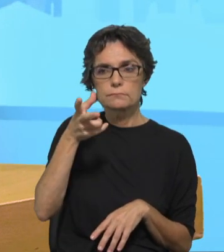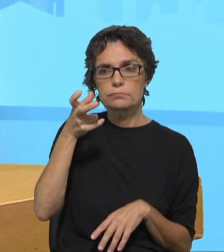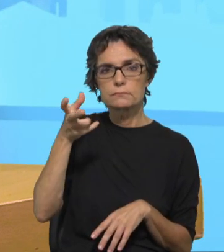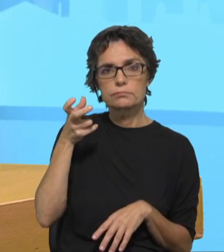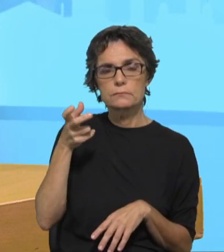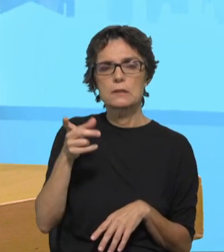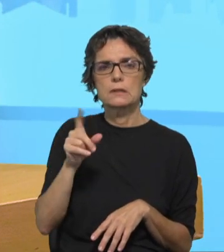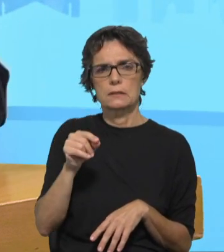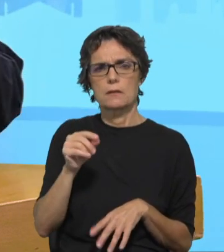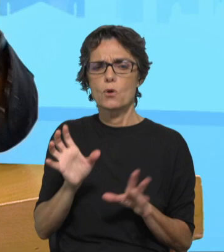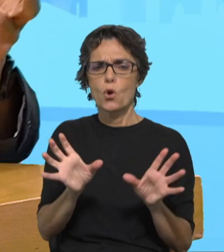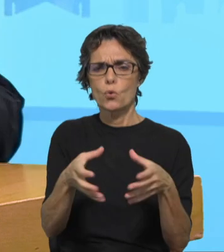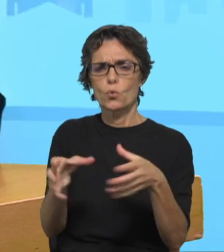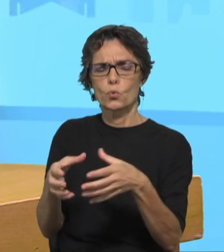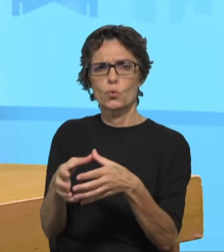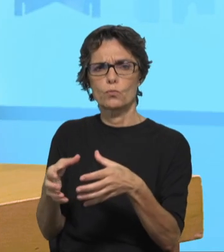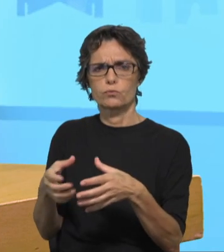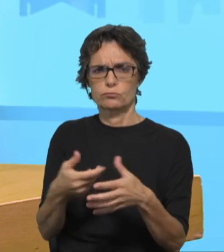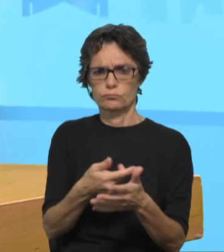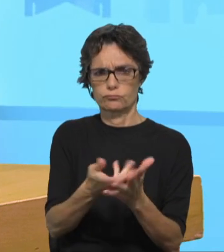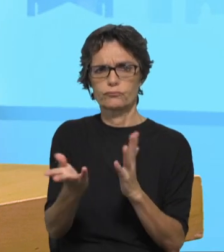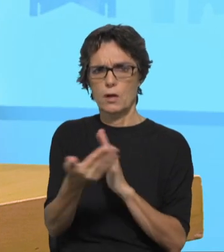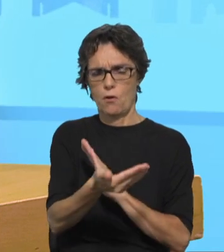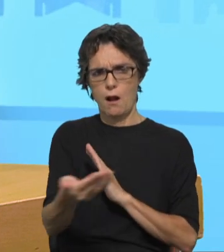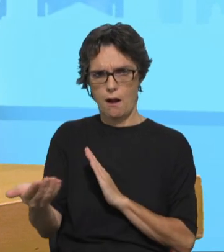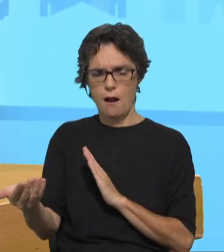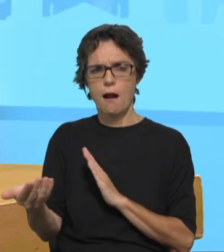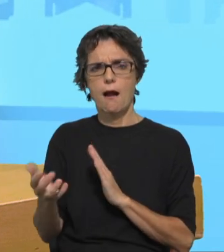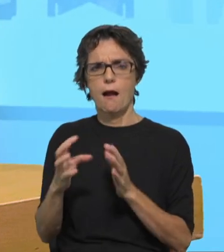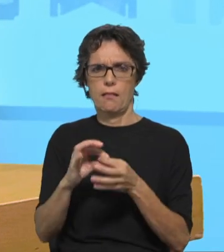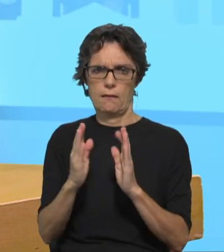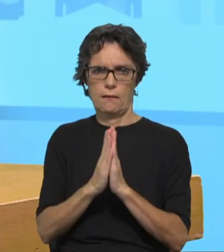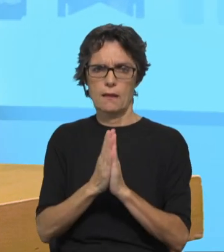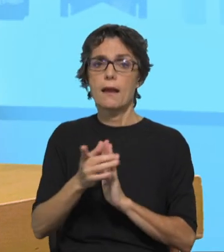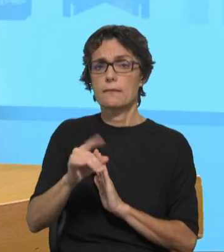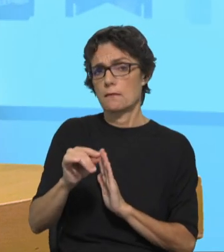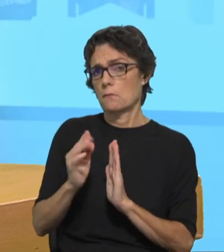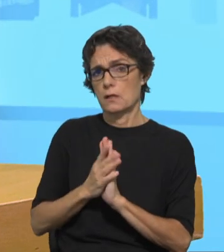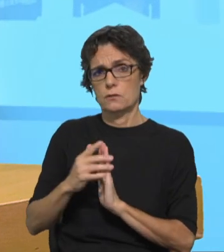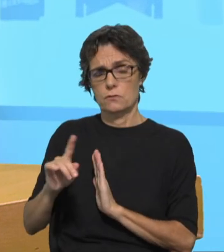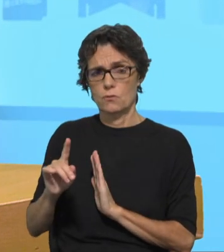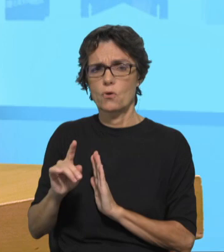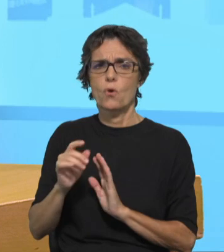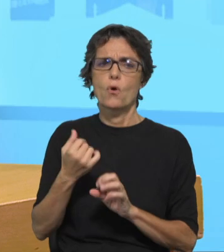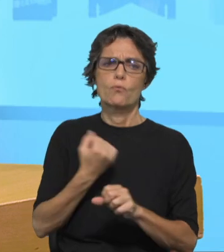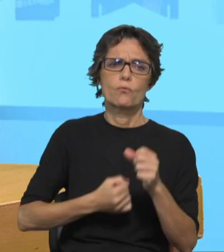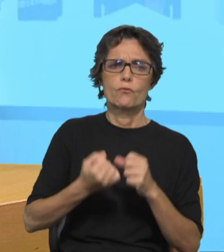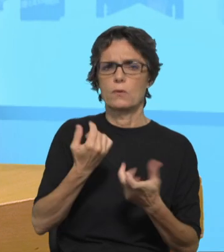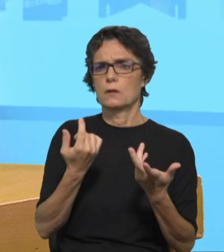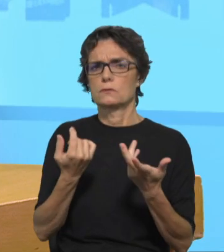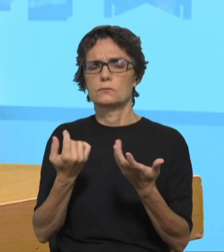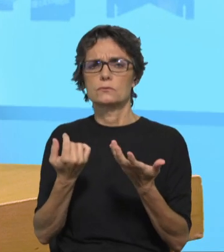implantação paroquial, mas que estão ligados e associados a outras realidades maiores, regionais, diocesanas,